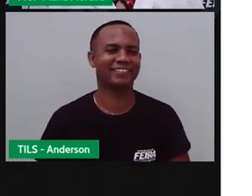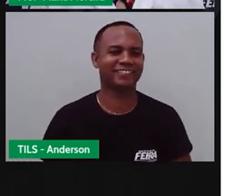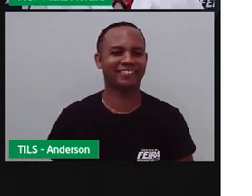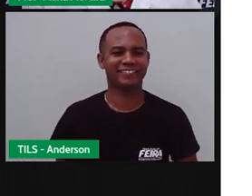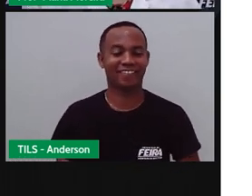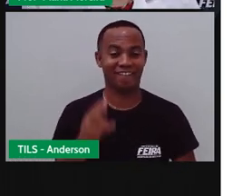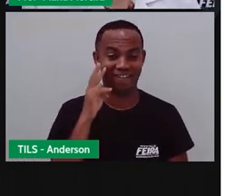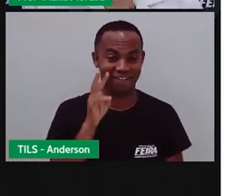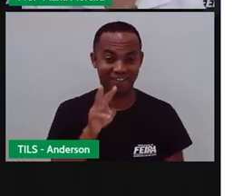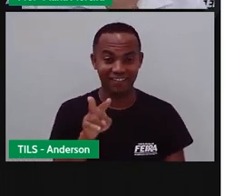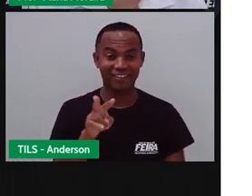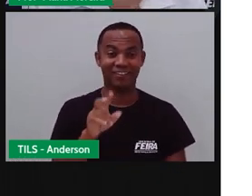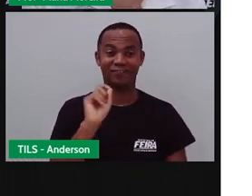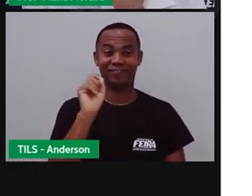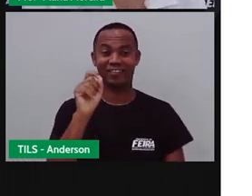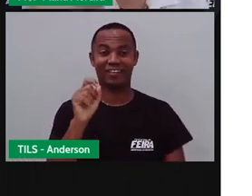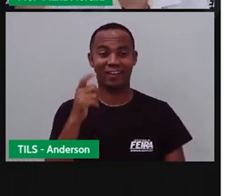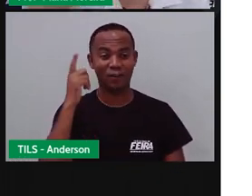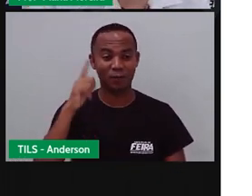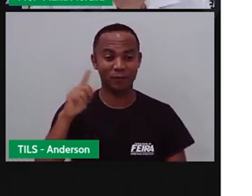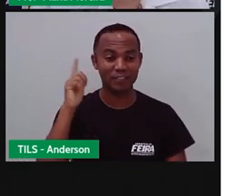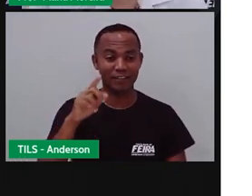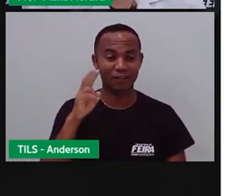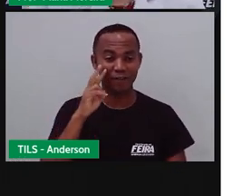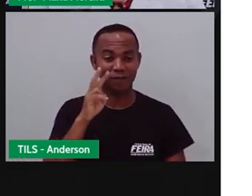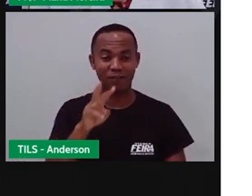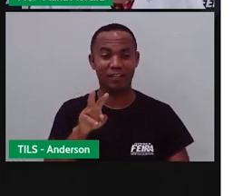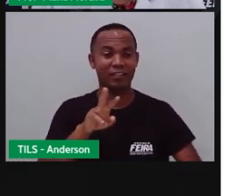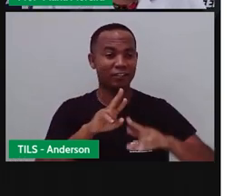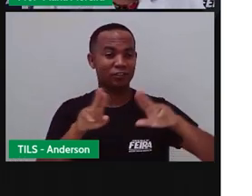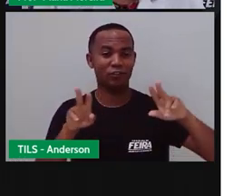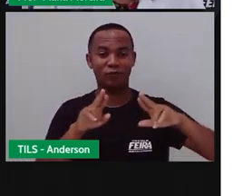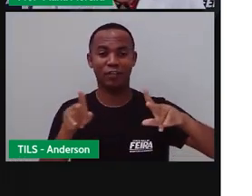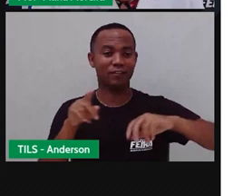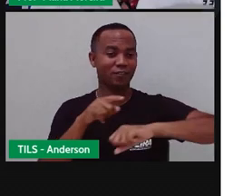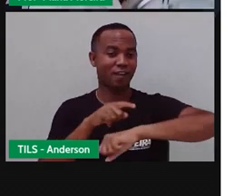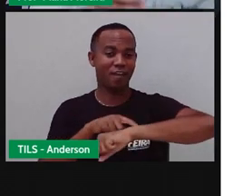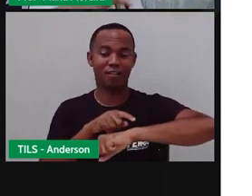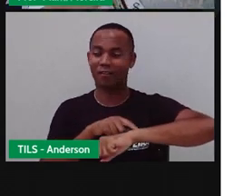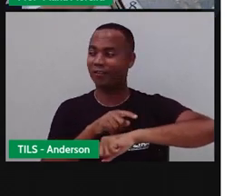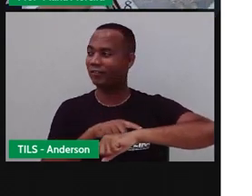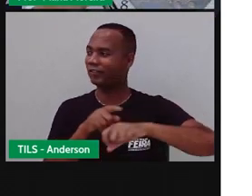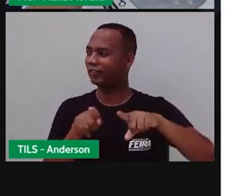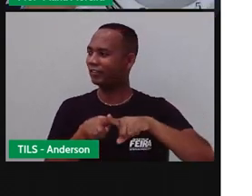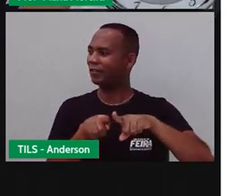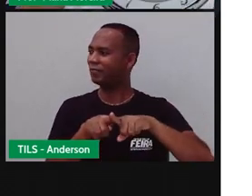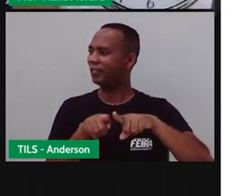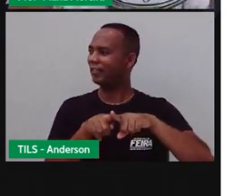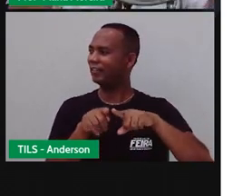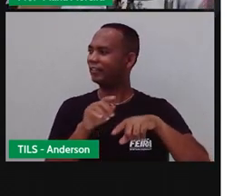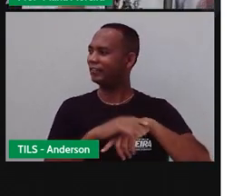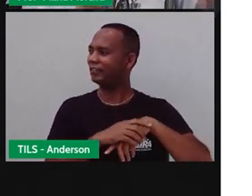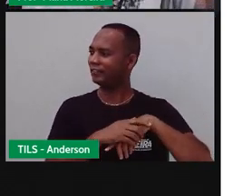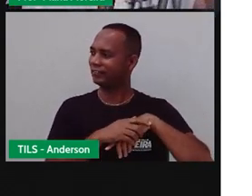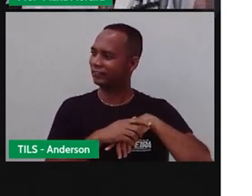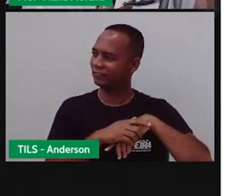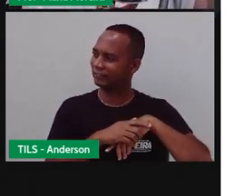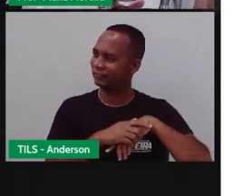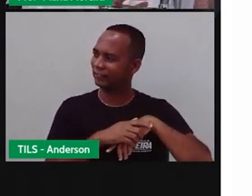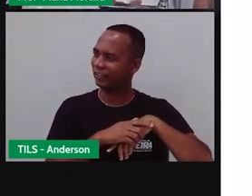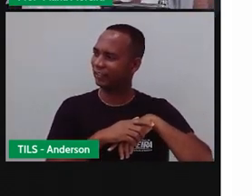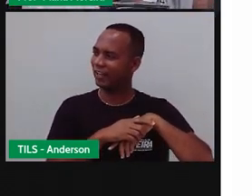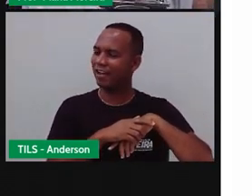Olha só. E aí, viram que a gente conseguiu trazer aqui para vocês vários tipos de relógio? Esse aqui, ó, Anderson. Esse aqui ainda tem um pêndulo, que chique.